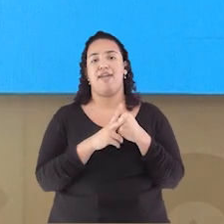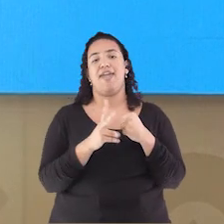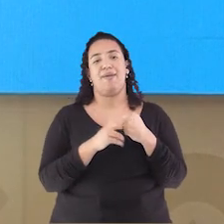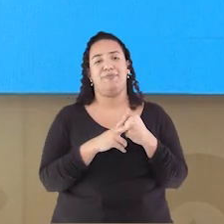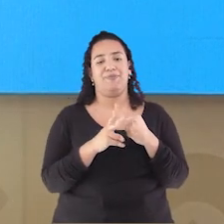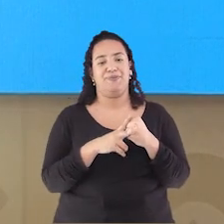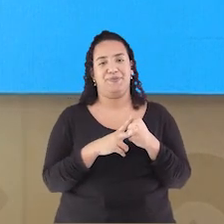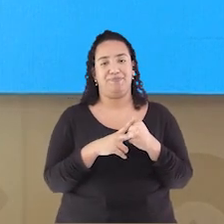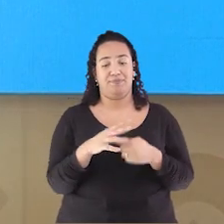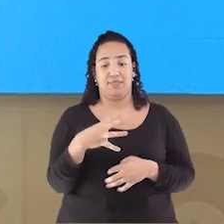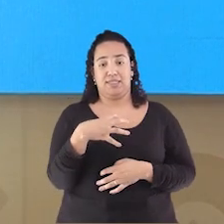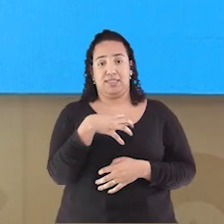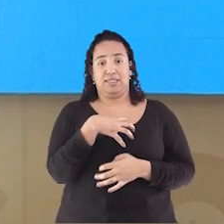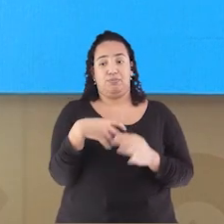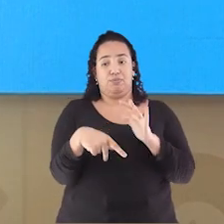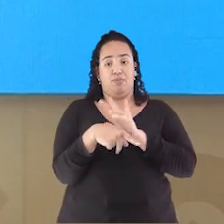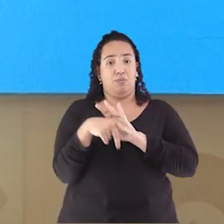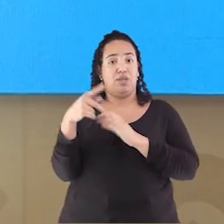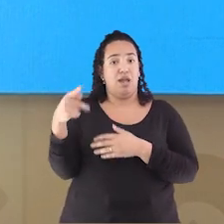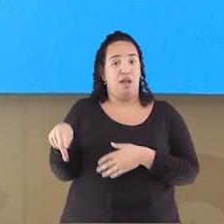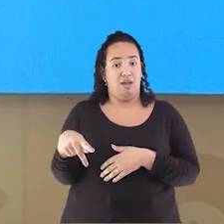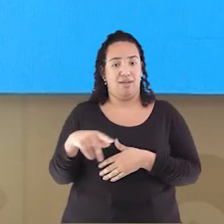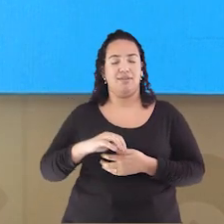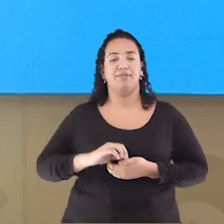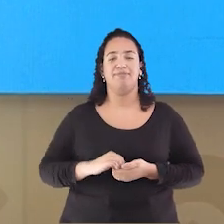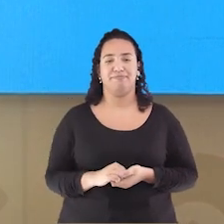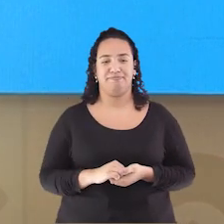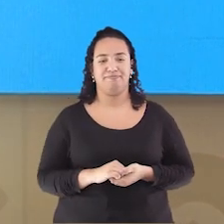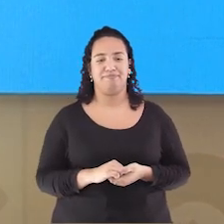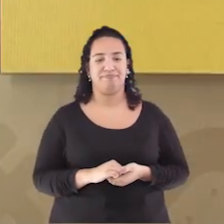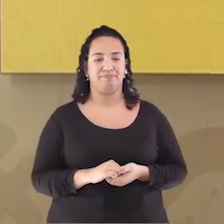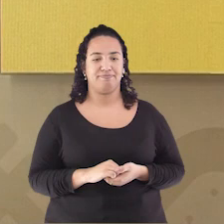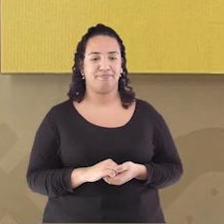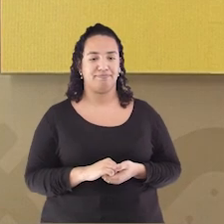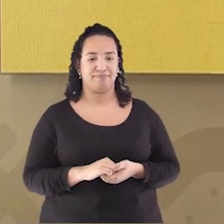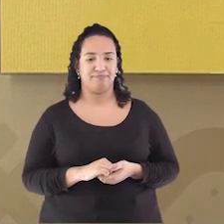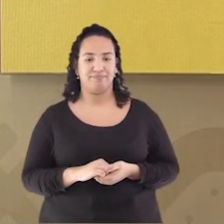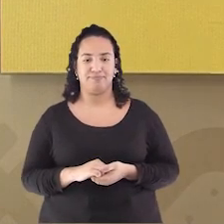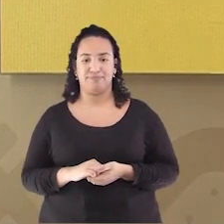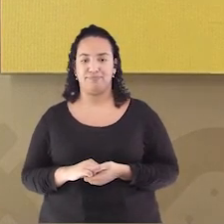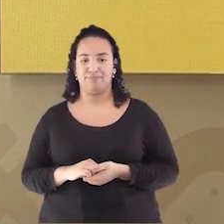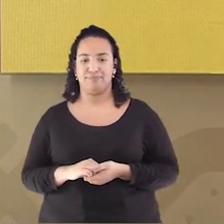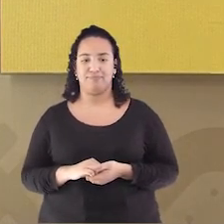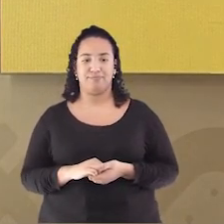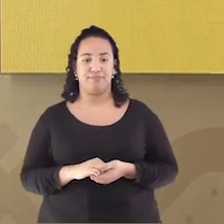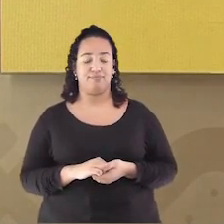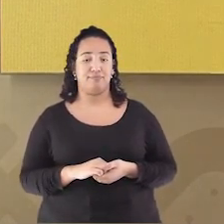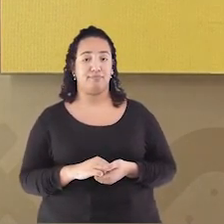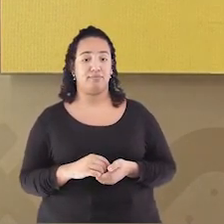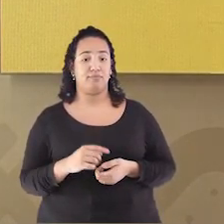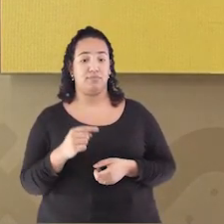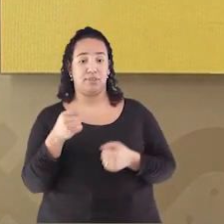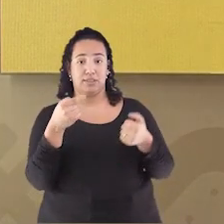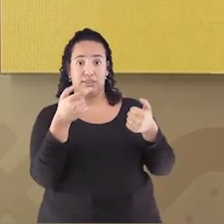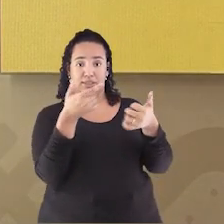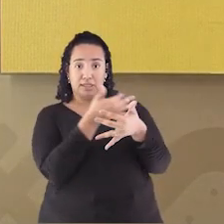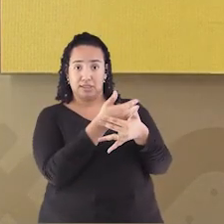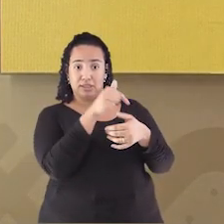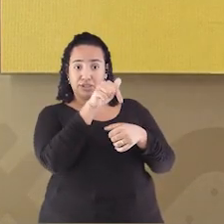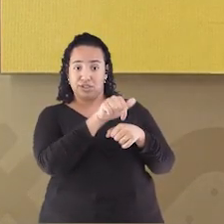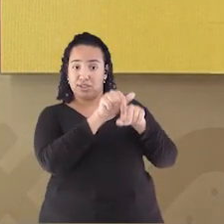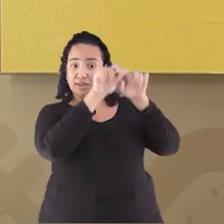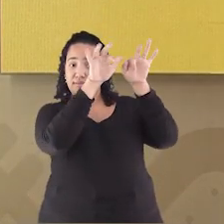É o estado Que Ivo Nilza Se encontra Agora Nevou Em São